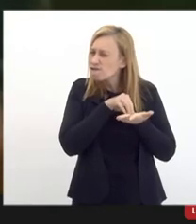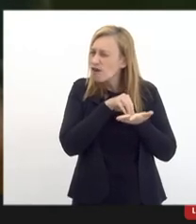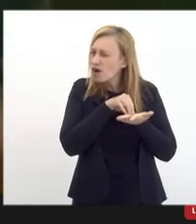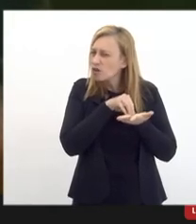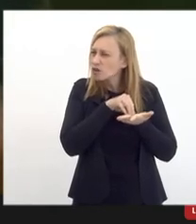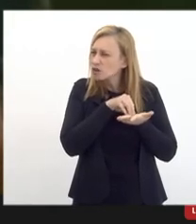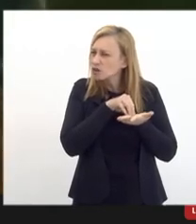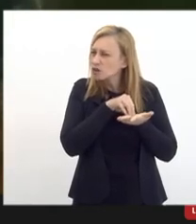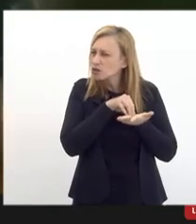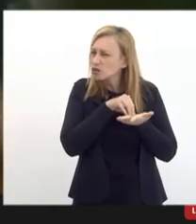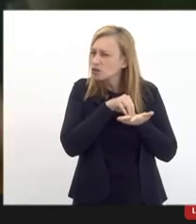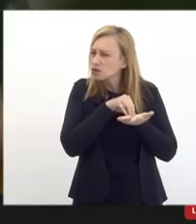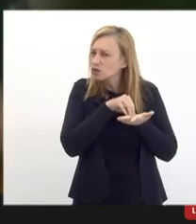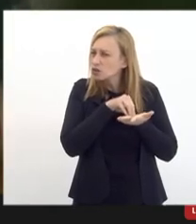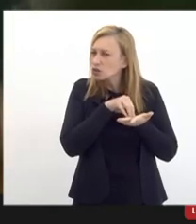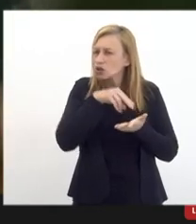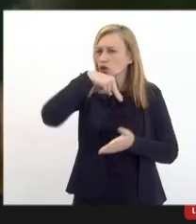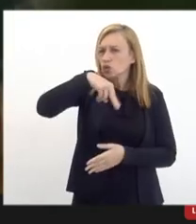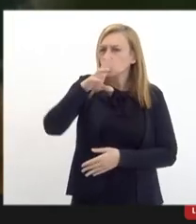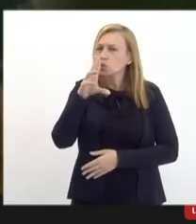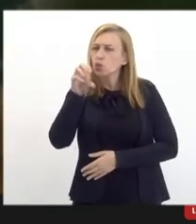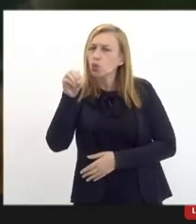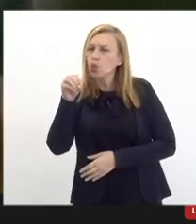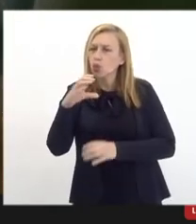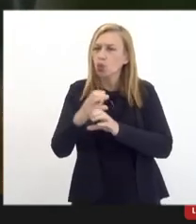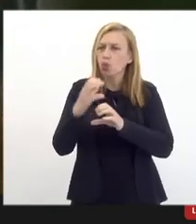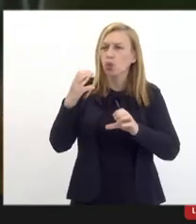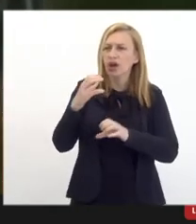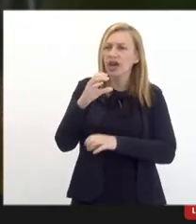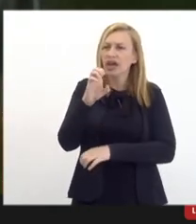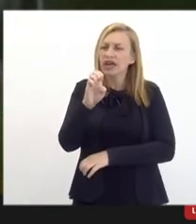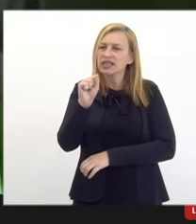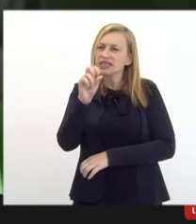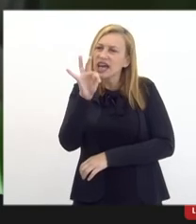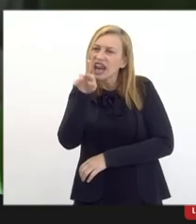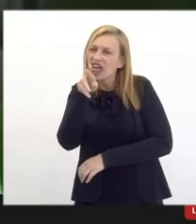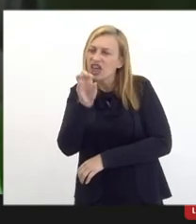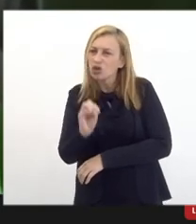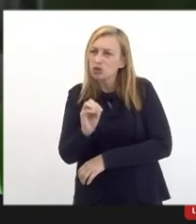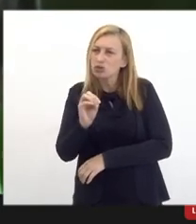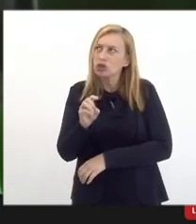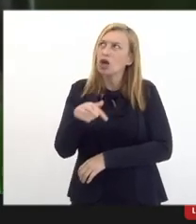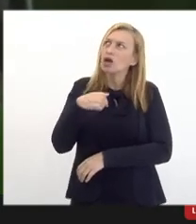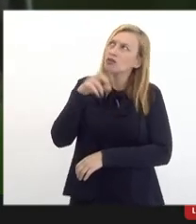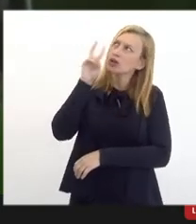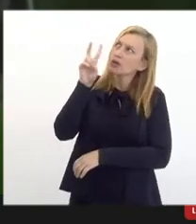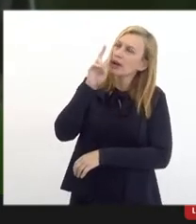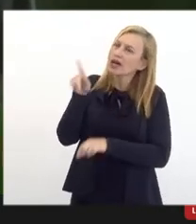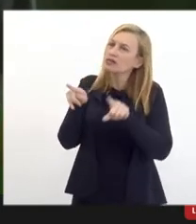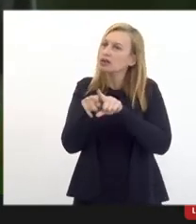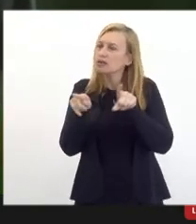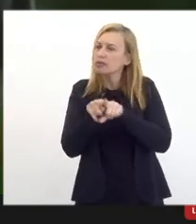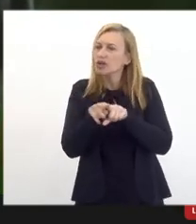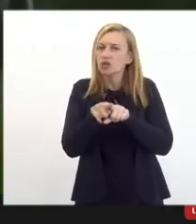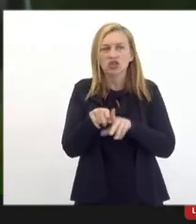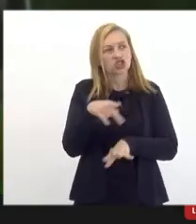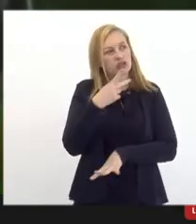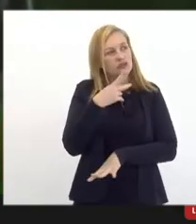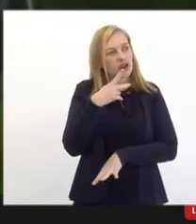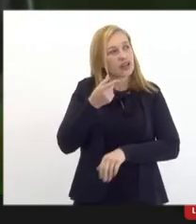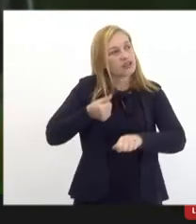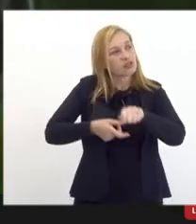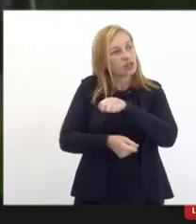Petrobras, da falta de núcleos de engenharia nos estaleiros, aí eu vou lembrar também que quando a gente fala de